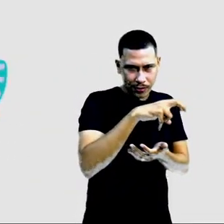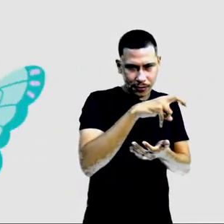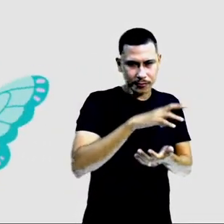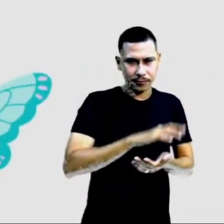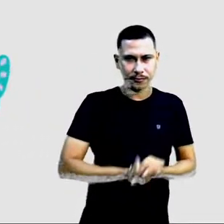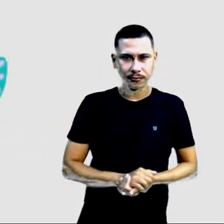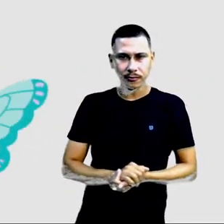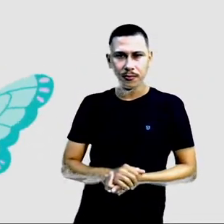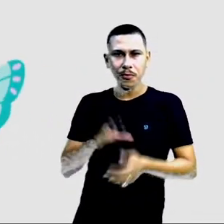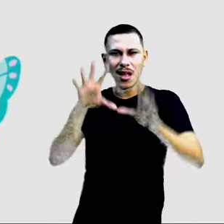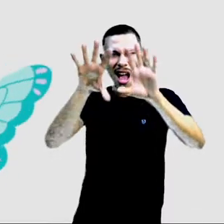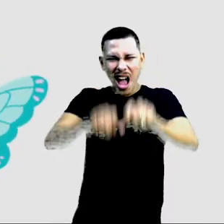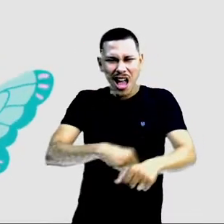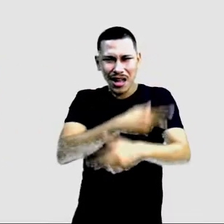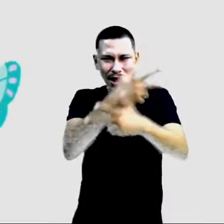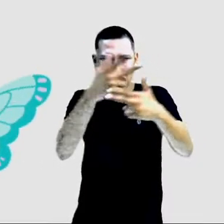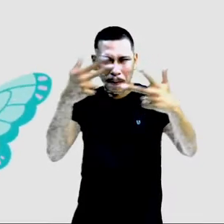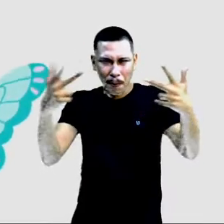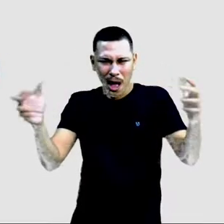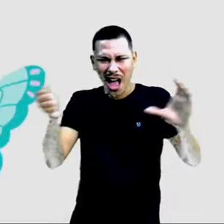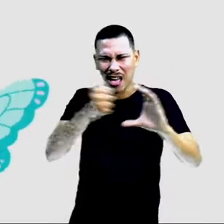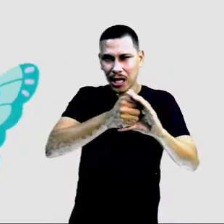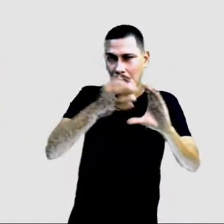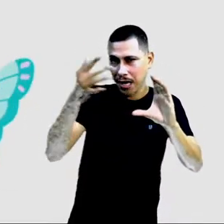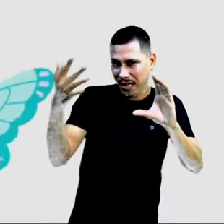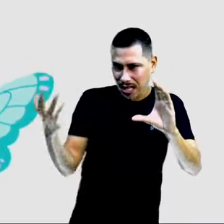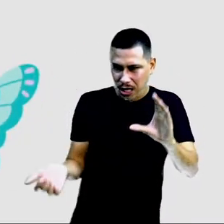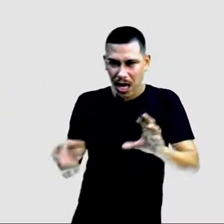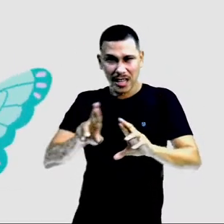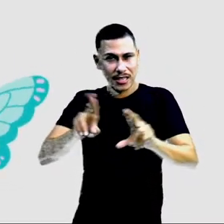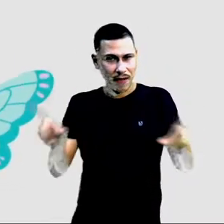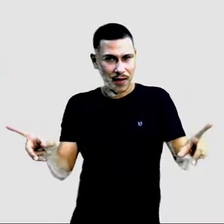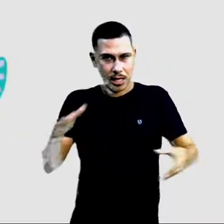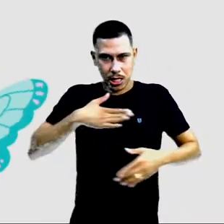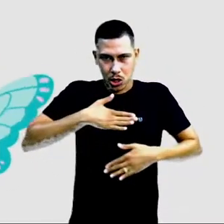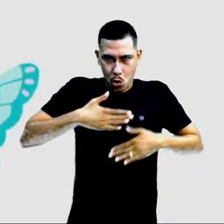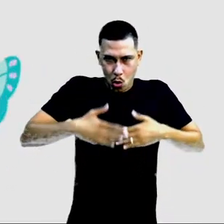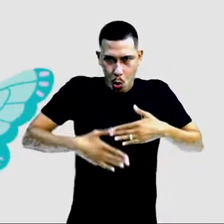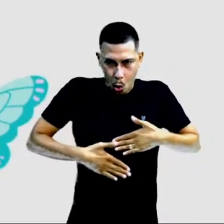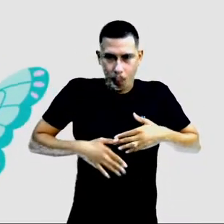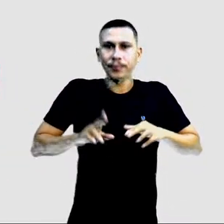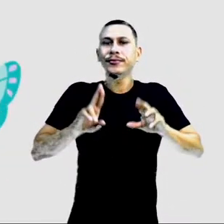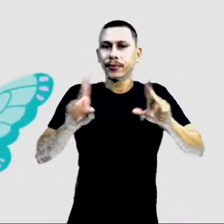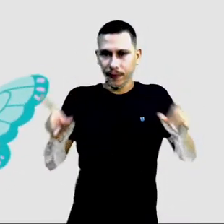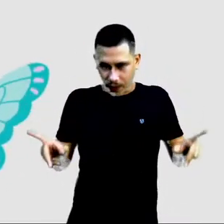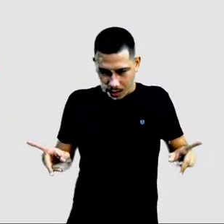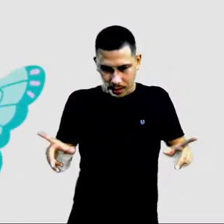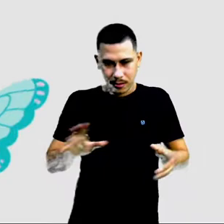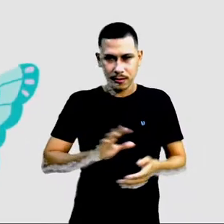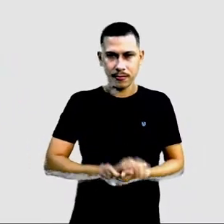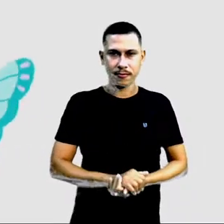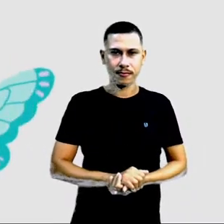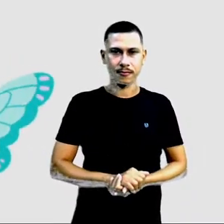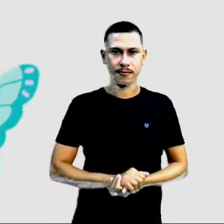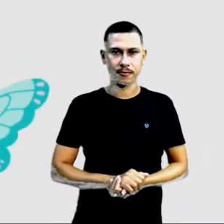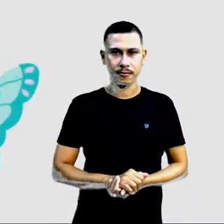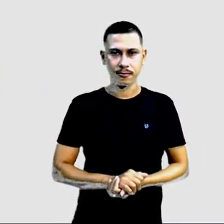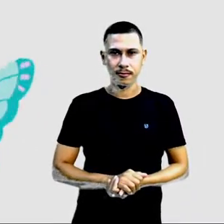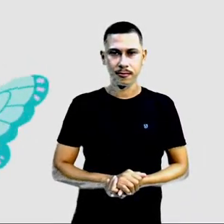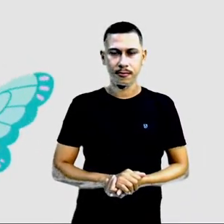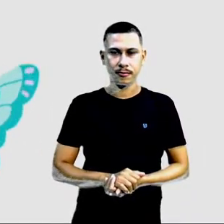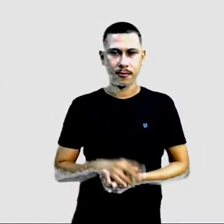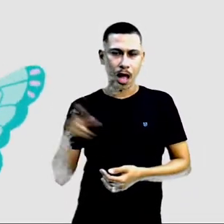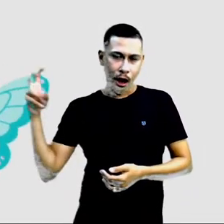Os animais apresentam diferentes características no formato do corpo. também, olha aí, andam,